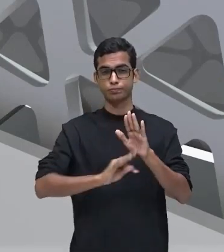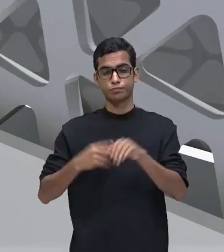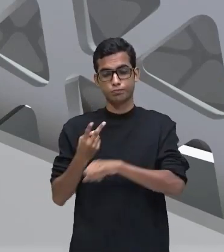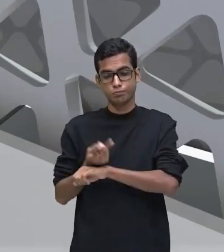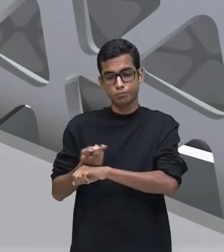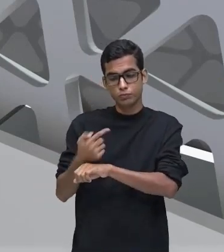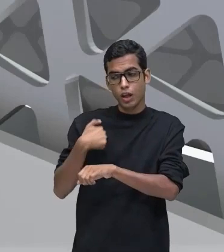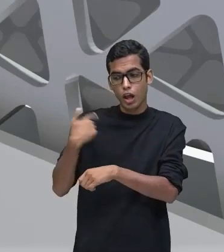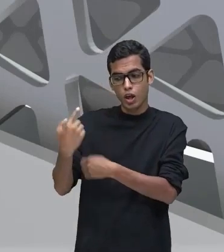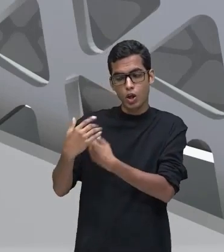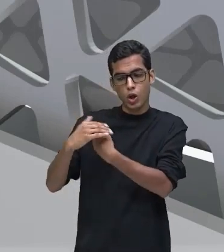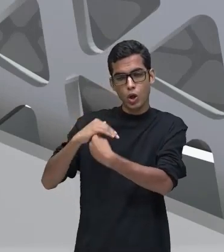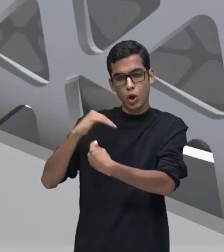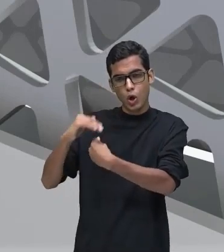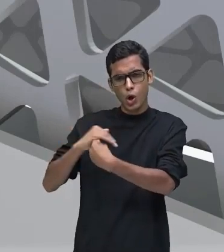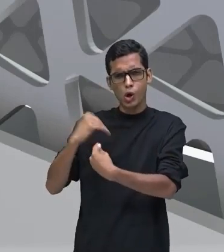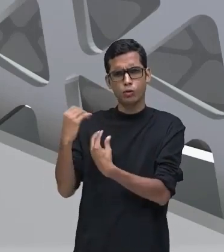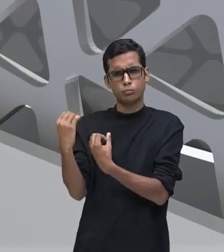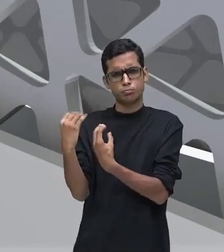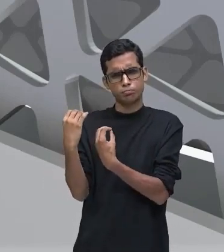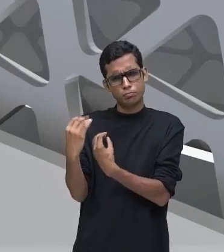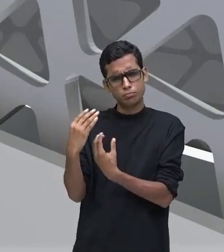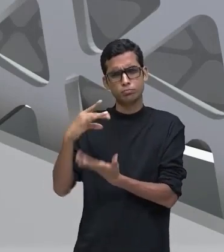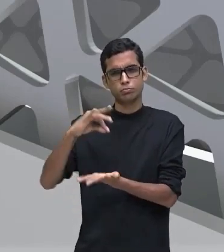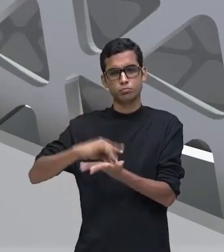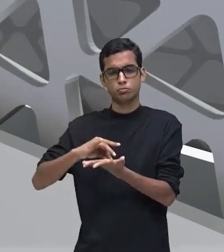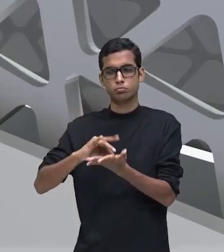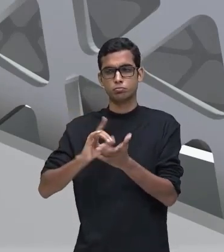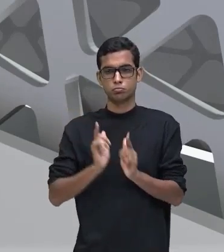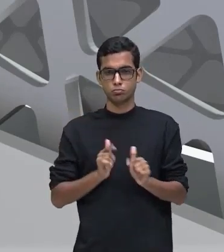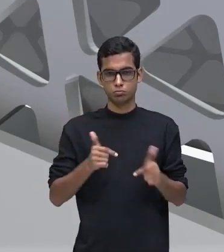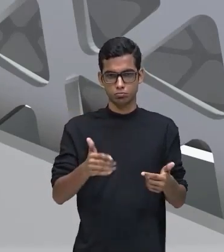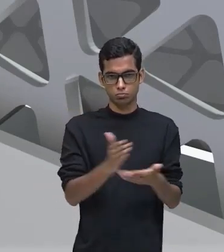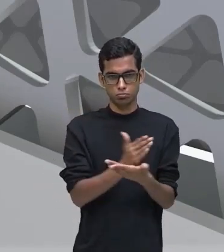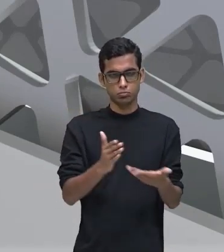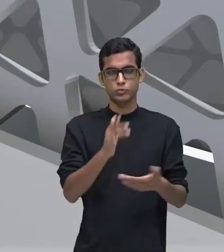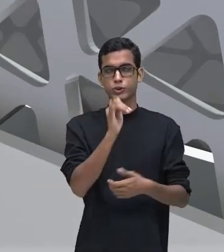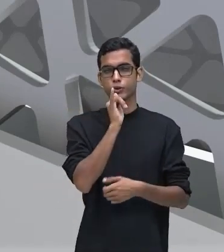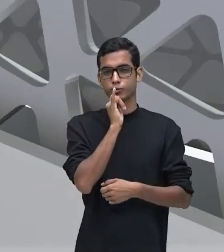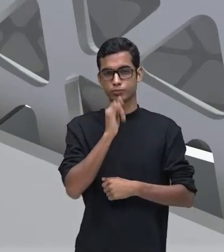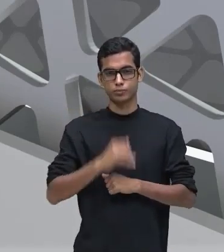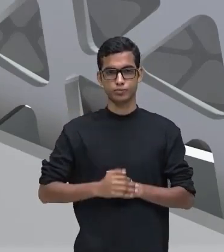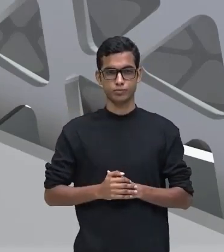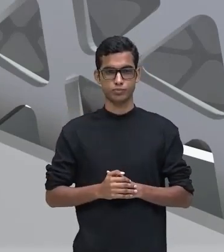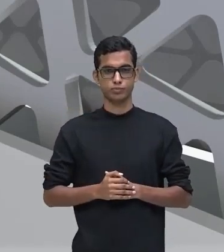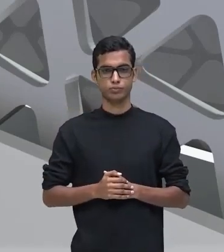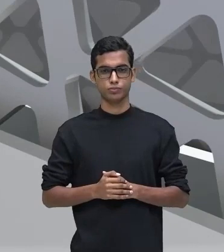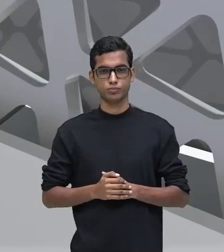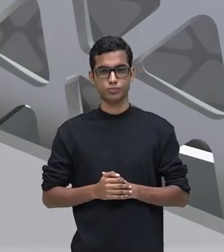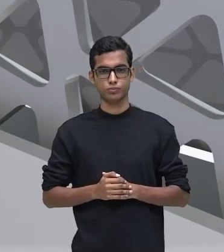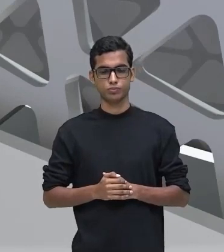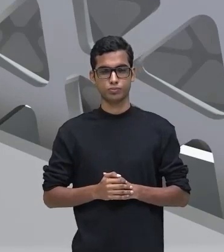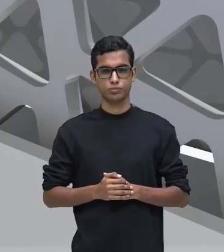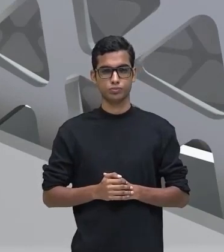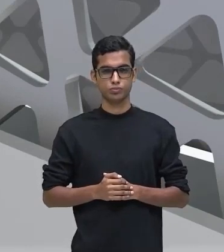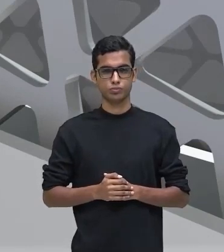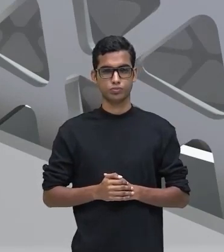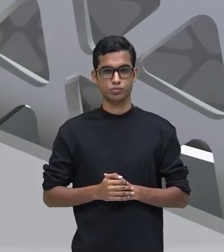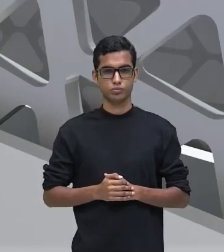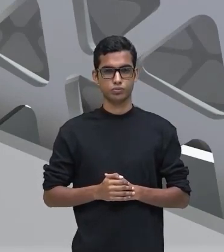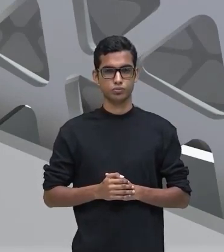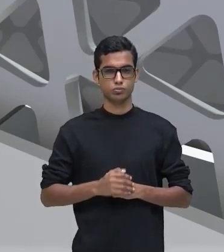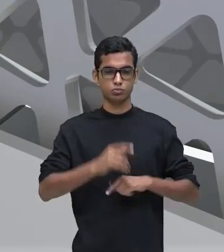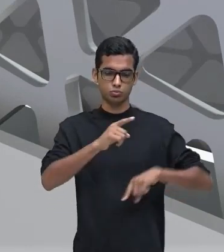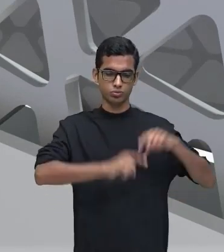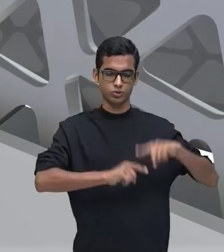orientar, ensinar a fazer algo, certo? Como, por exemplo, montar um móvel que